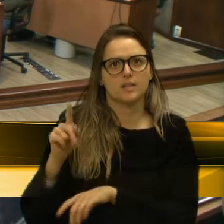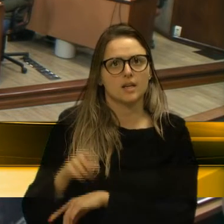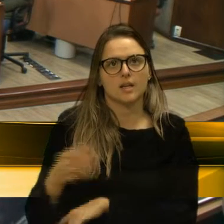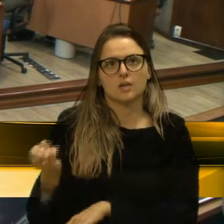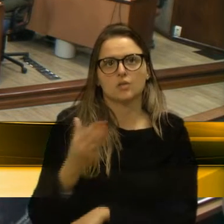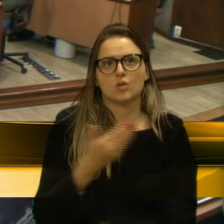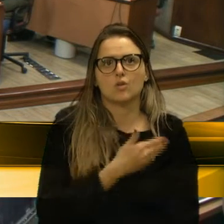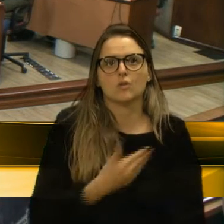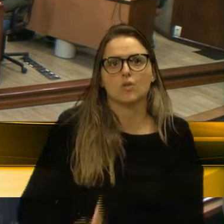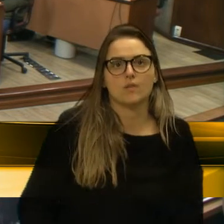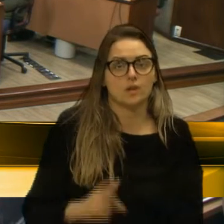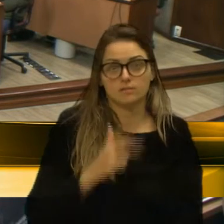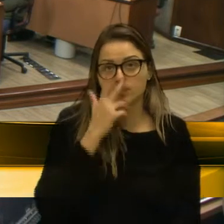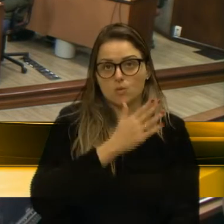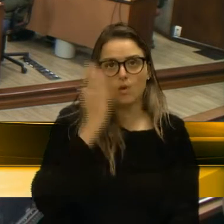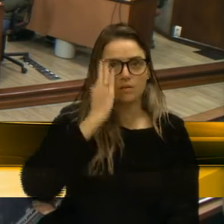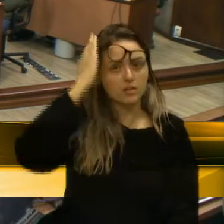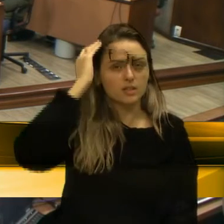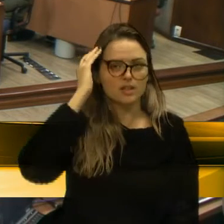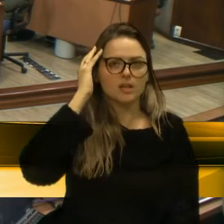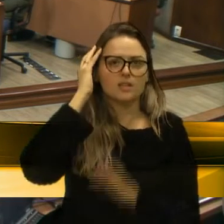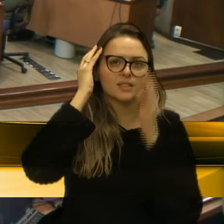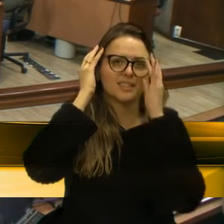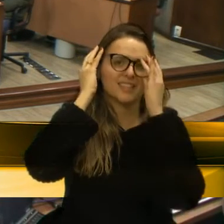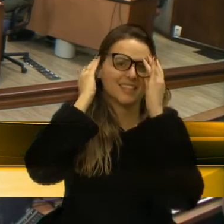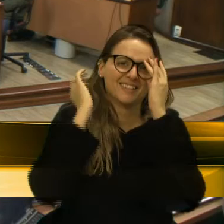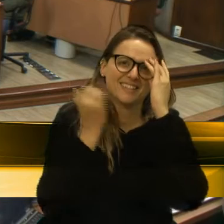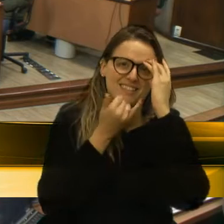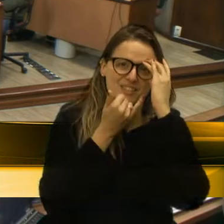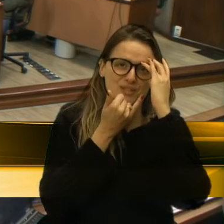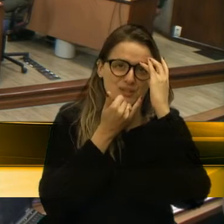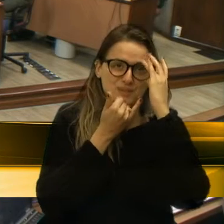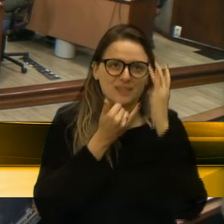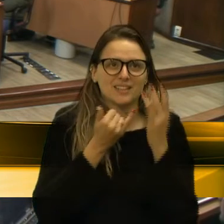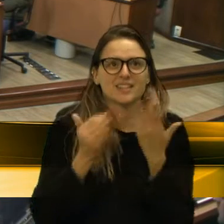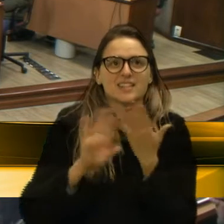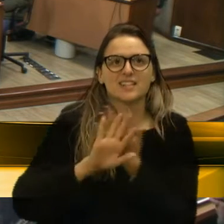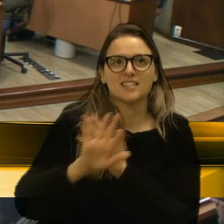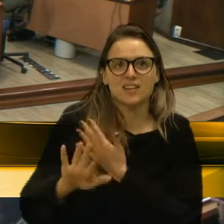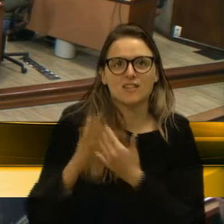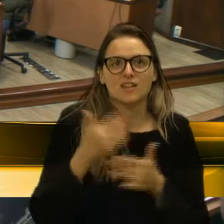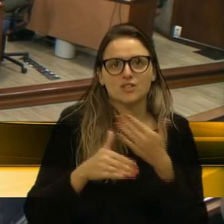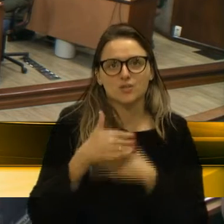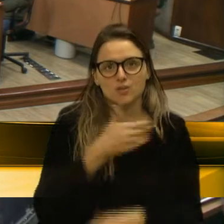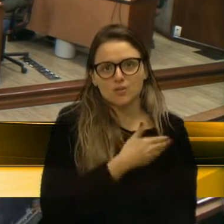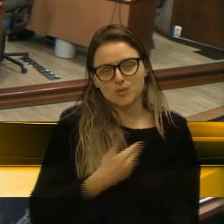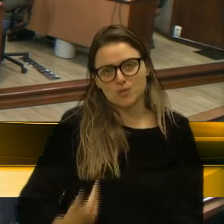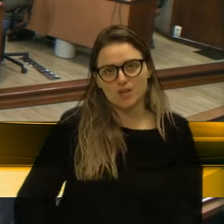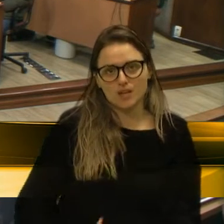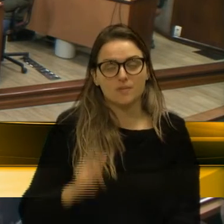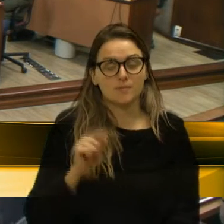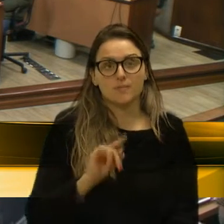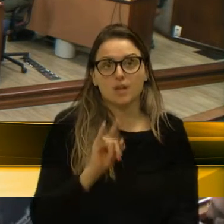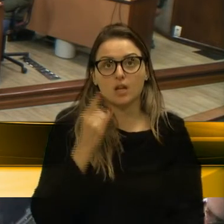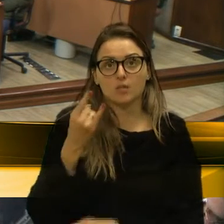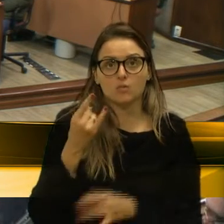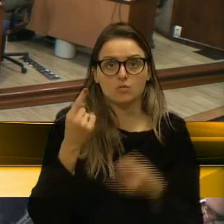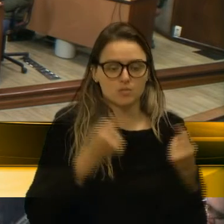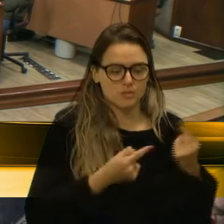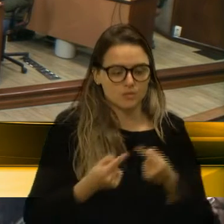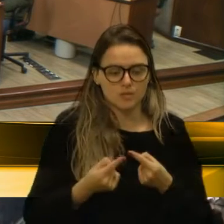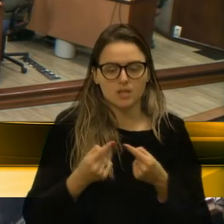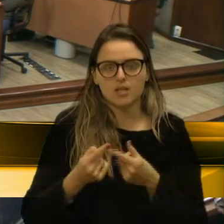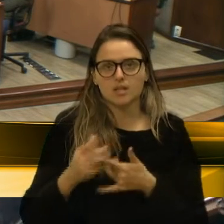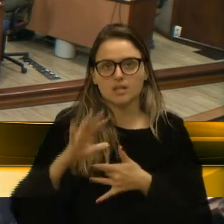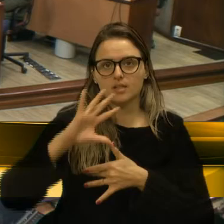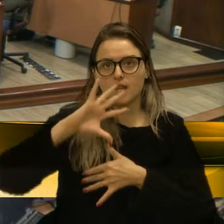afasta de todo mundo, compra brigas desnecessárias e, primeiro, que não conhece os últimos movimentos na própria América do Sul,